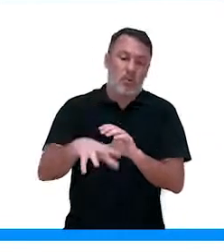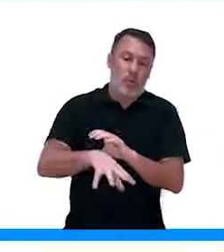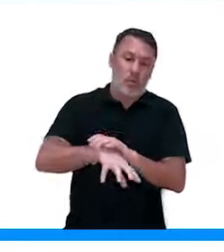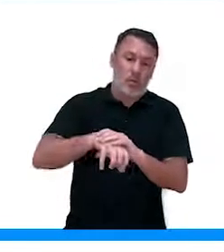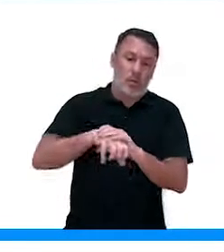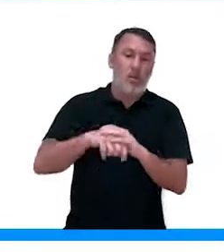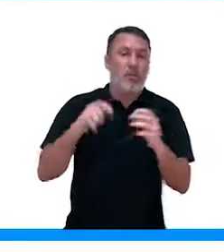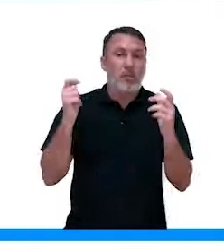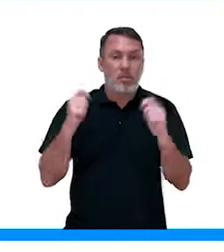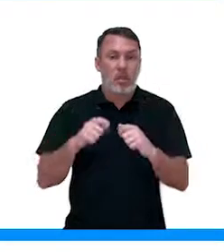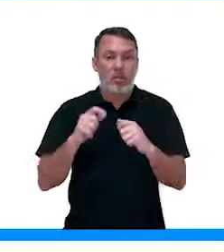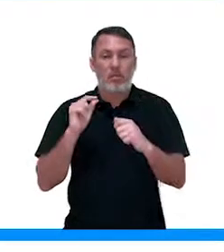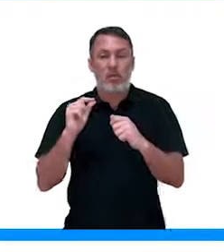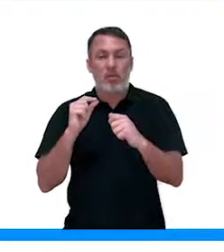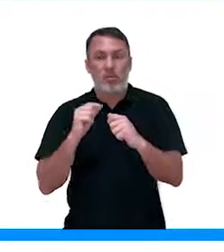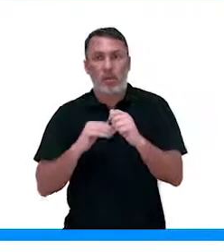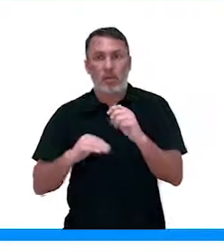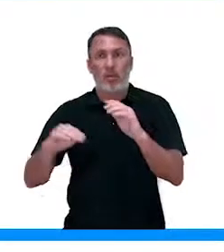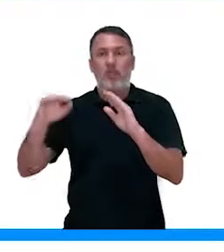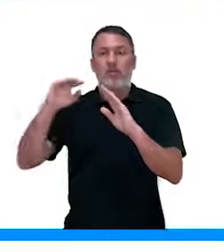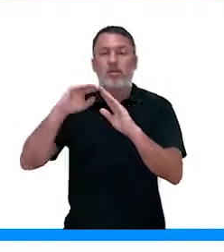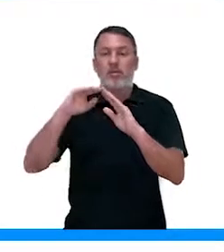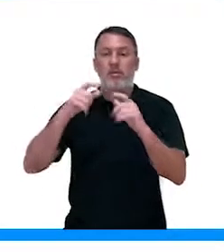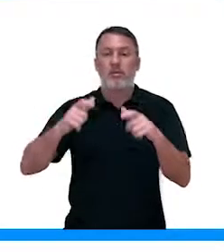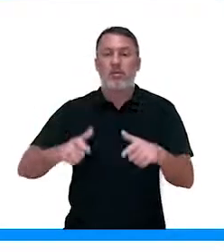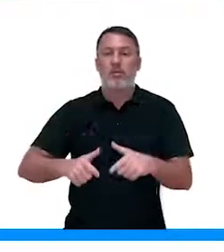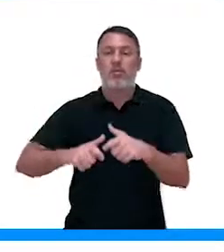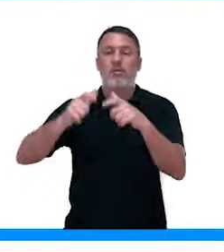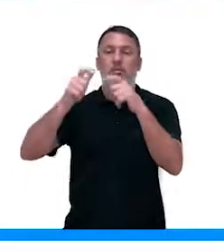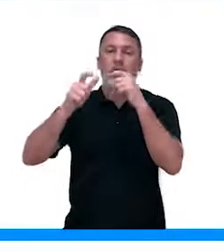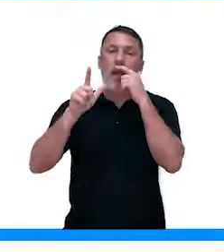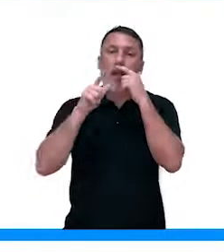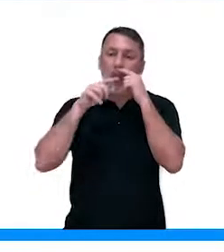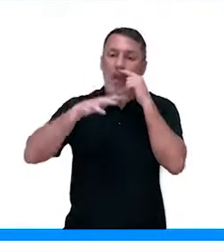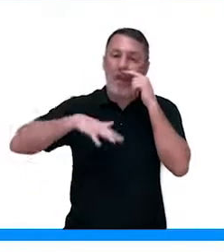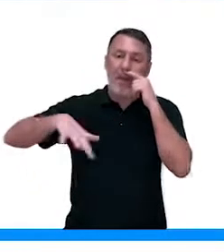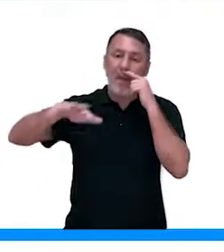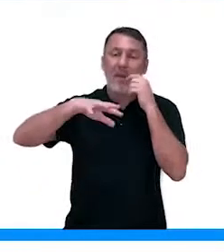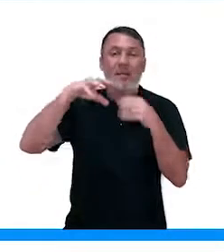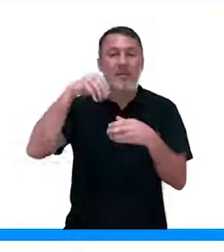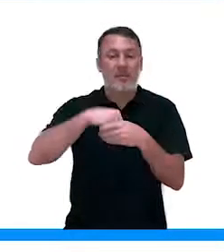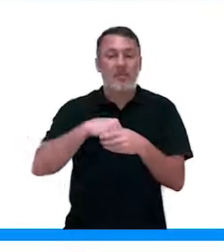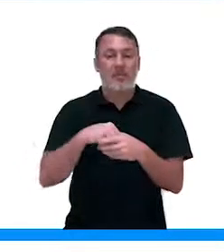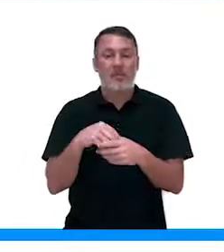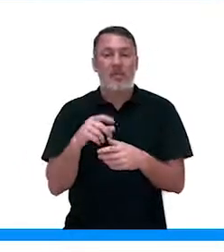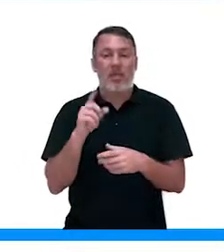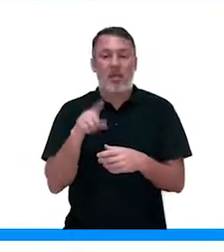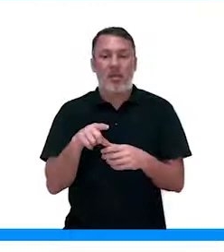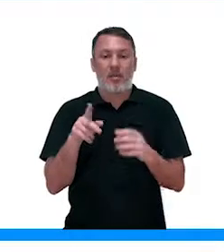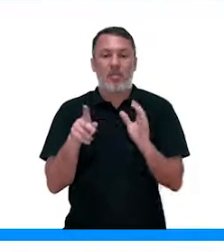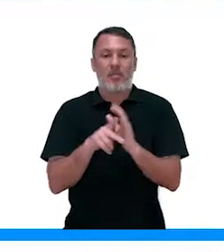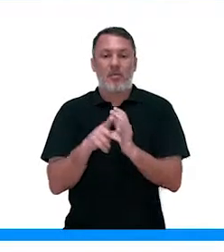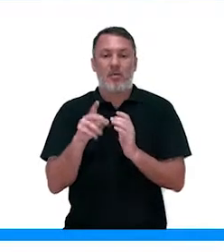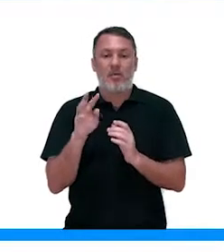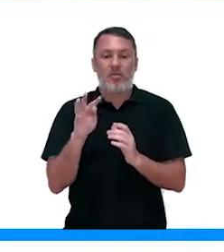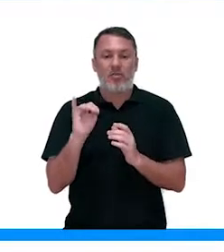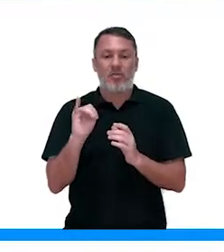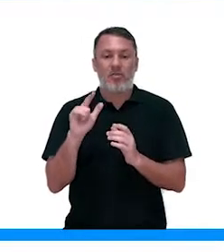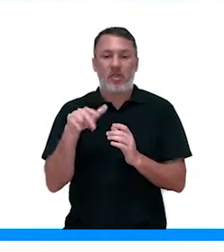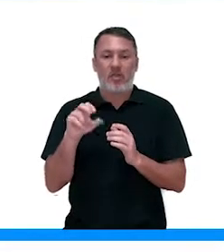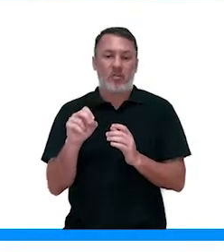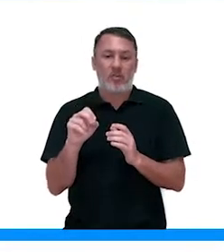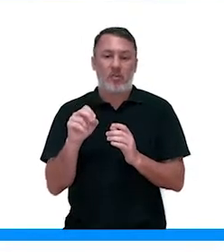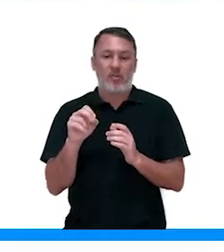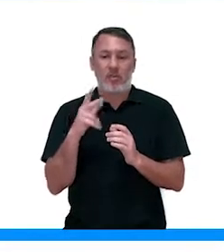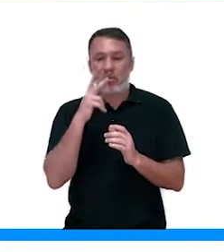exercer essa pressão capaz de elevar a coluna líquida dos vasos ali estilemáticos, né? Do estilema, até